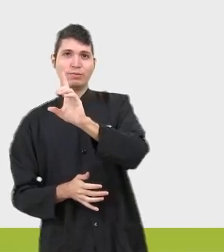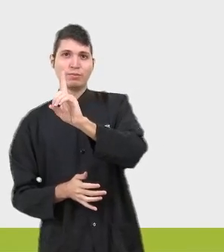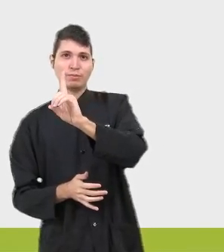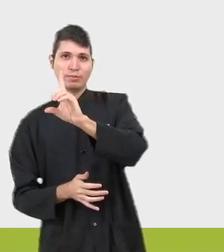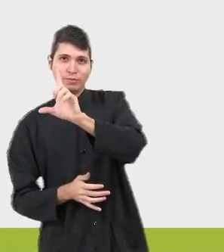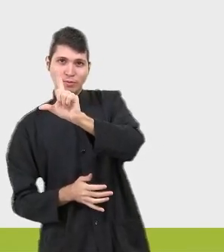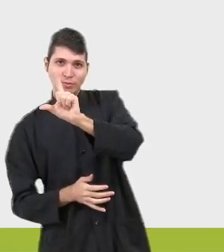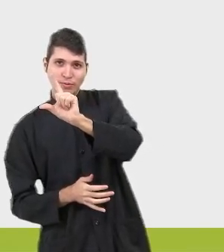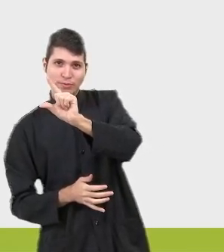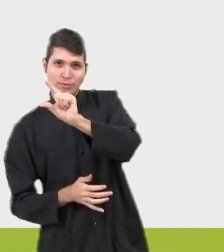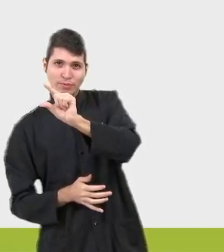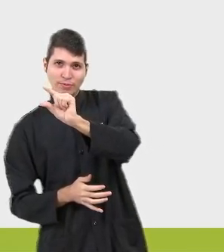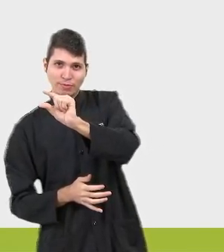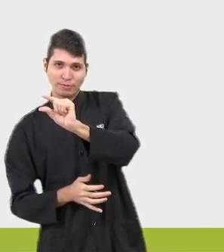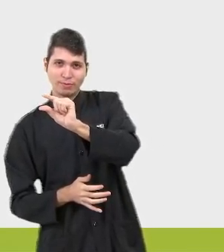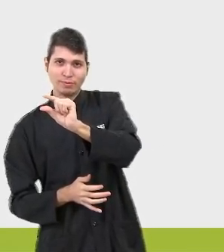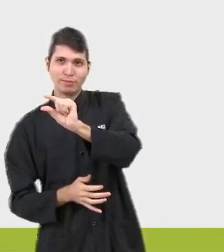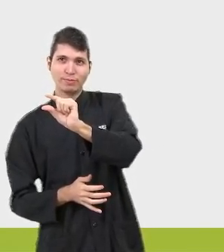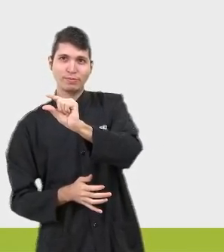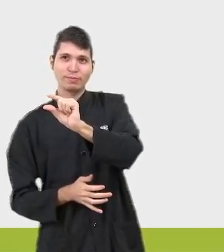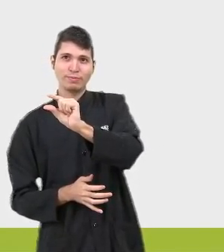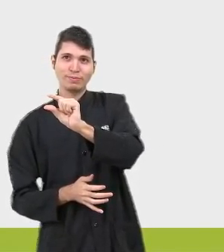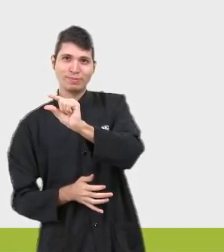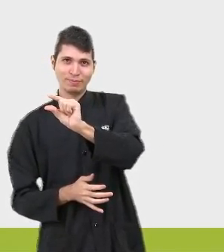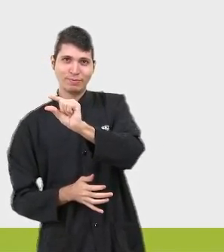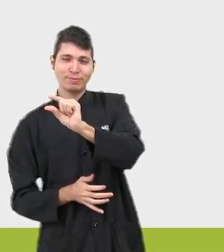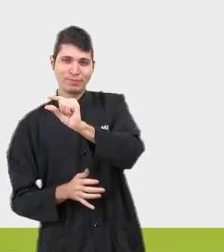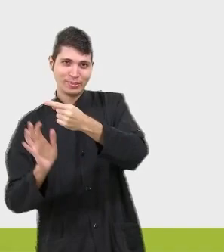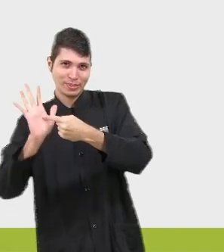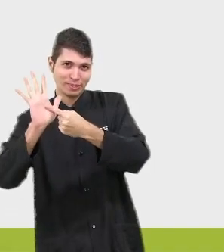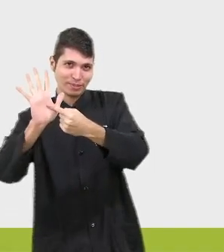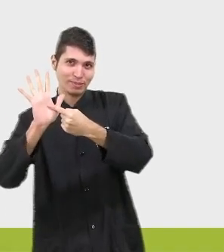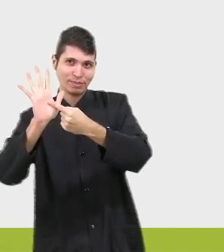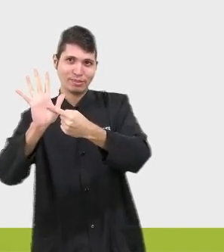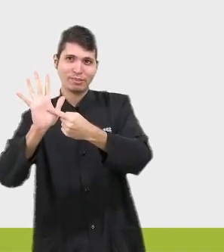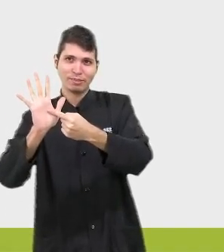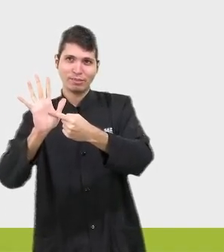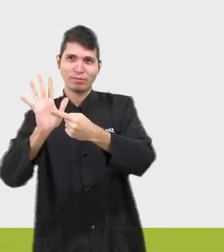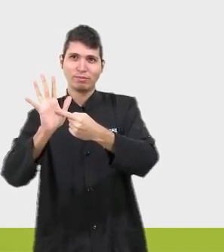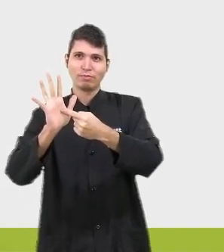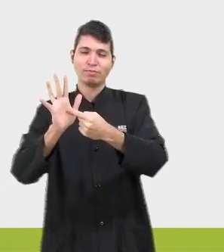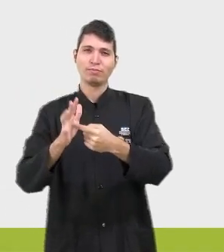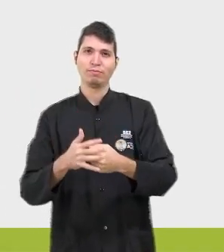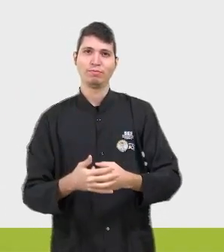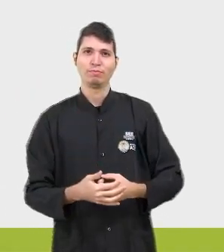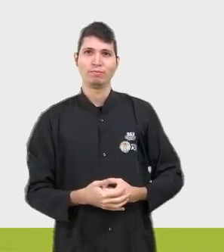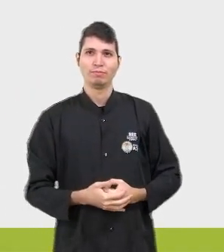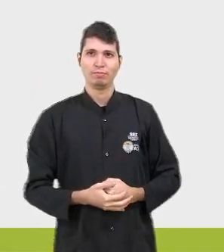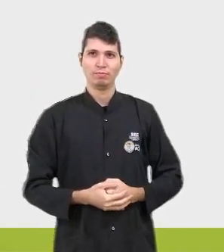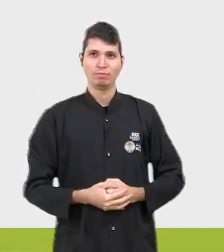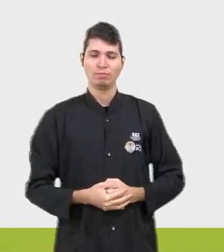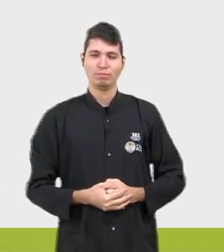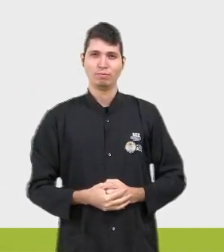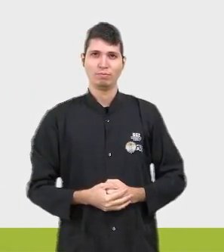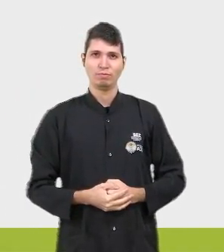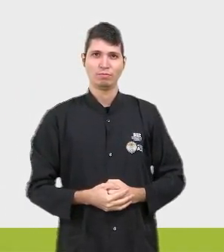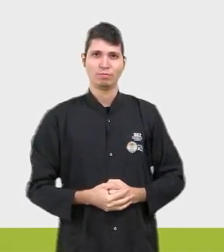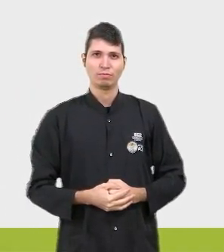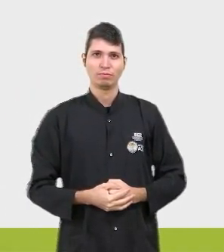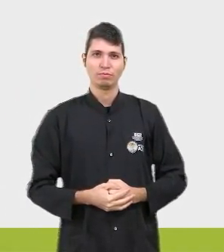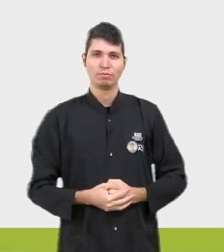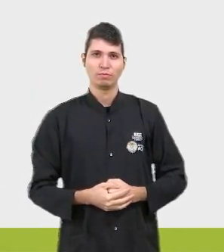O desinho, ele vai estabelecer aqui, uma dimensão, ó, menor, vendo? Ok? Ou diagonal menor.